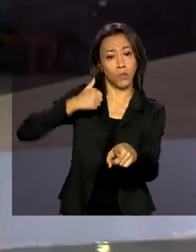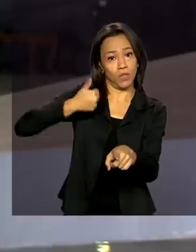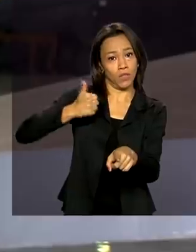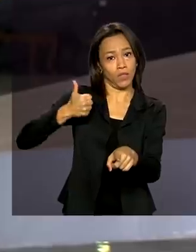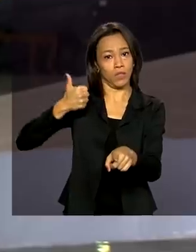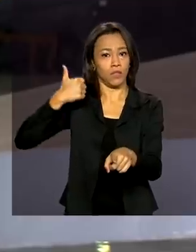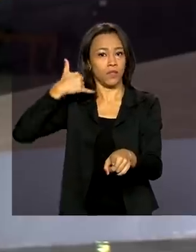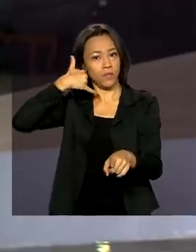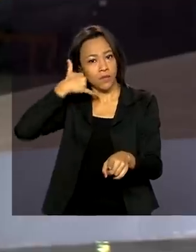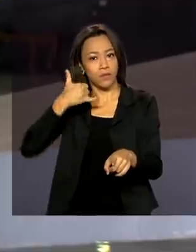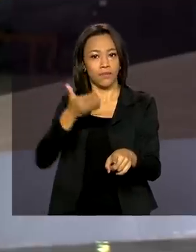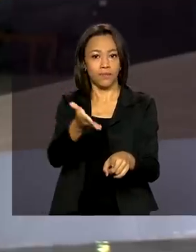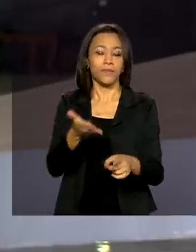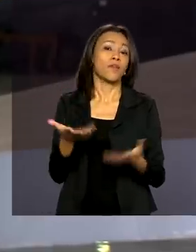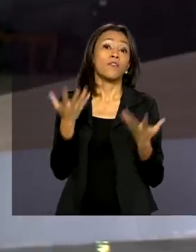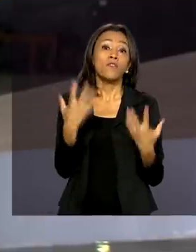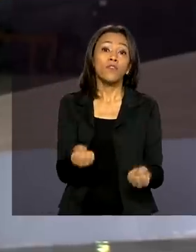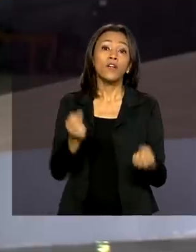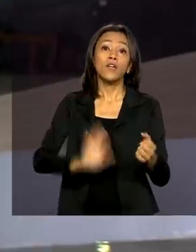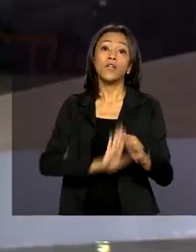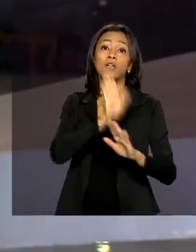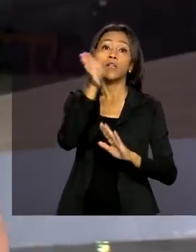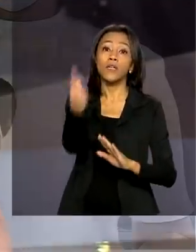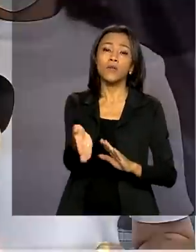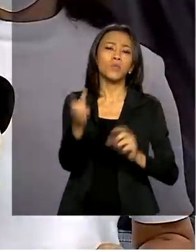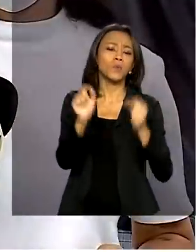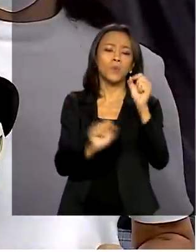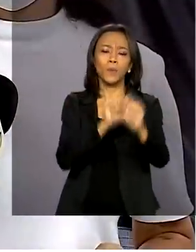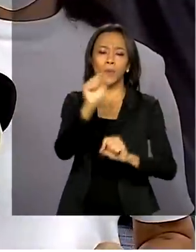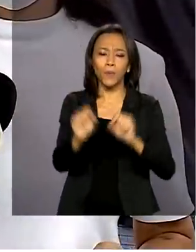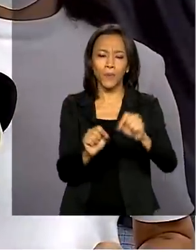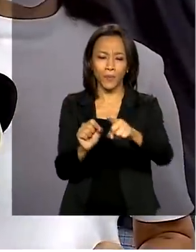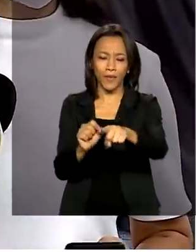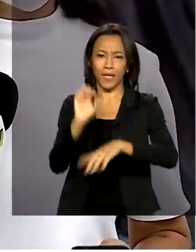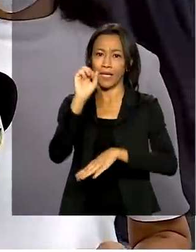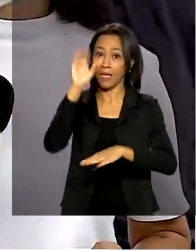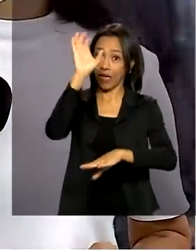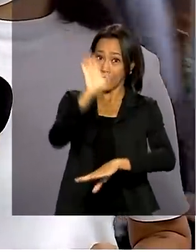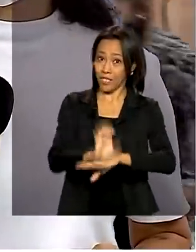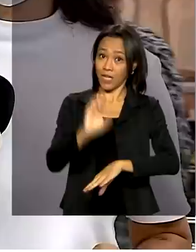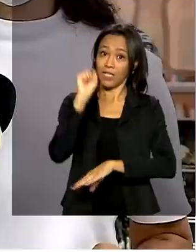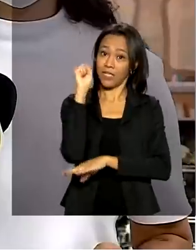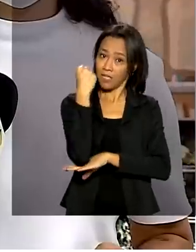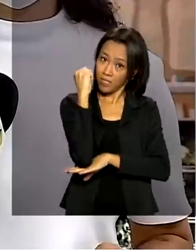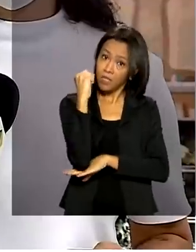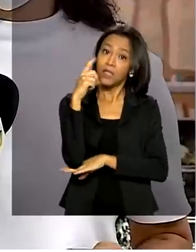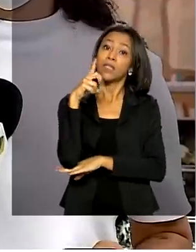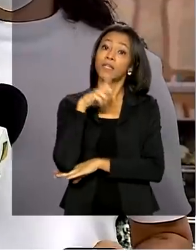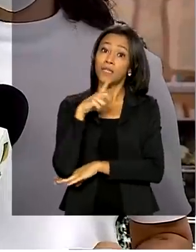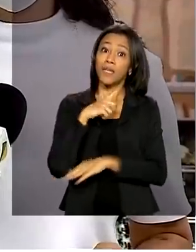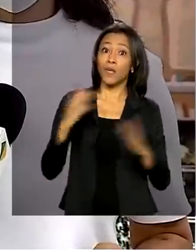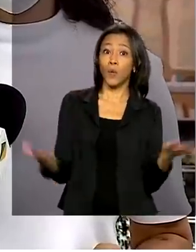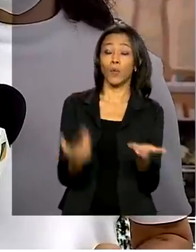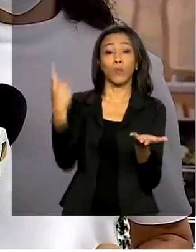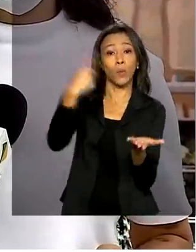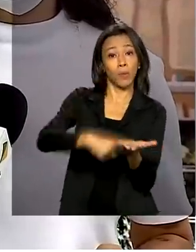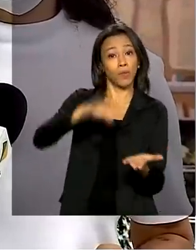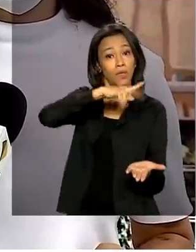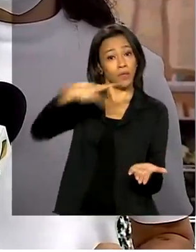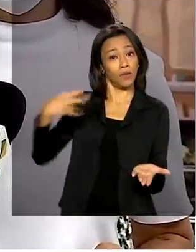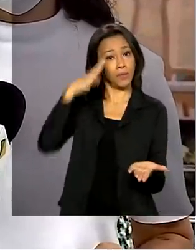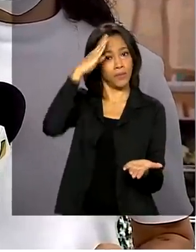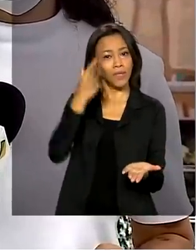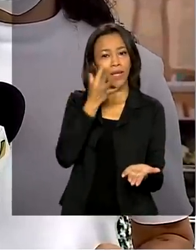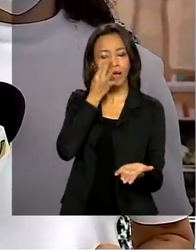a gente vai sair aqui do Palácio do Planalto e vamos lá para a Barra dos Coqueiros, onde o presidente Jair Bolsonaro cumpre a agenda no dia de hoje. Quem está lá é a